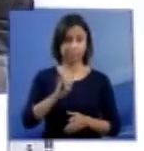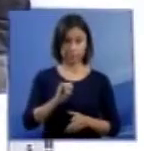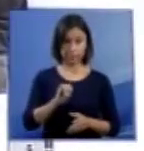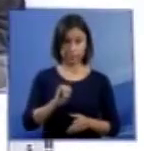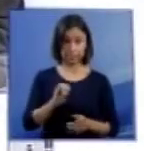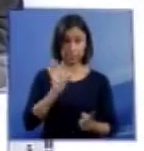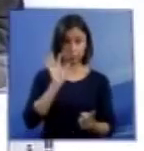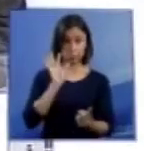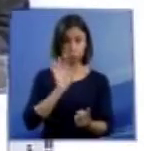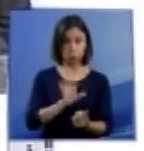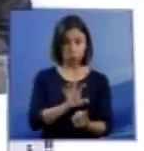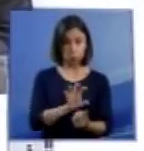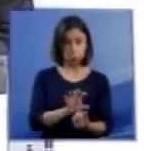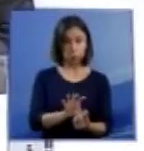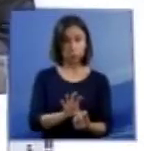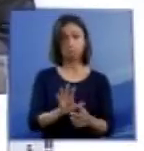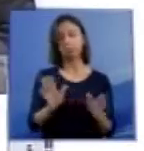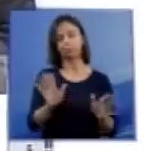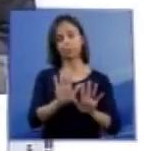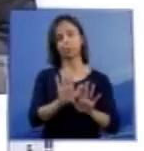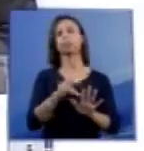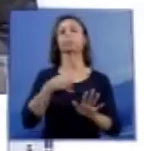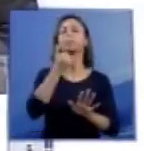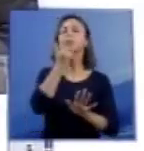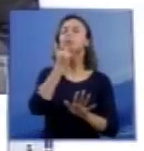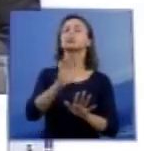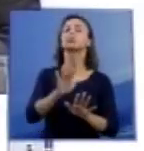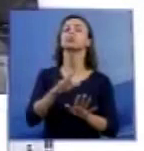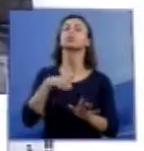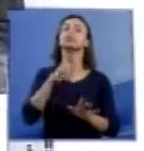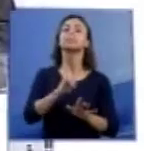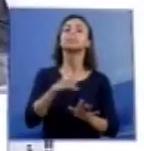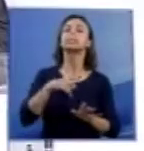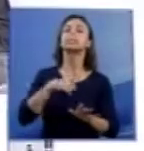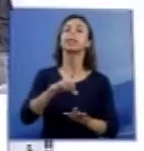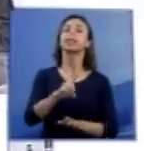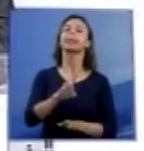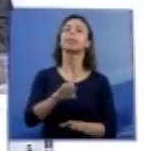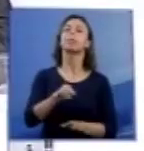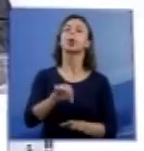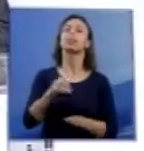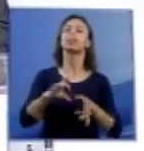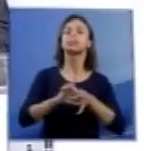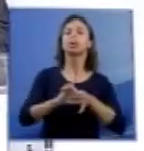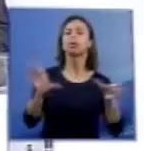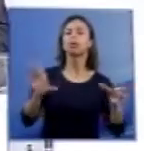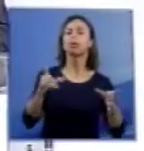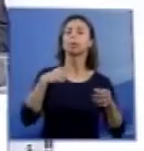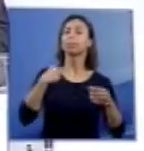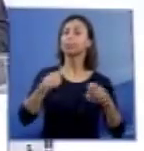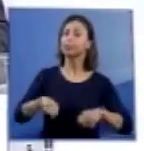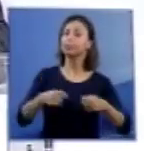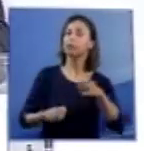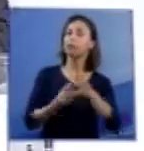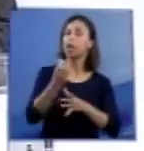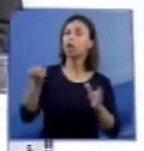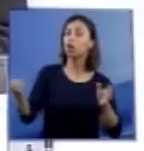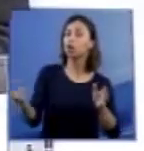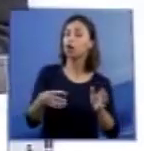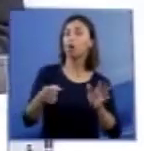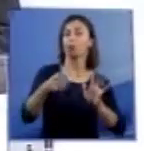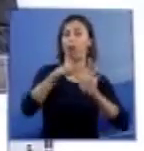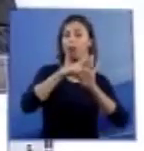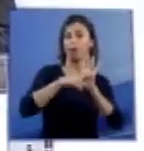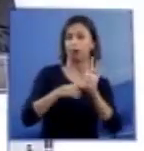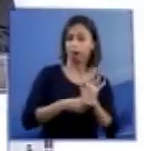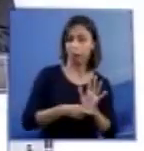Enfim, pode-se dizer que democratiza o estabelecimento de novas regras, em que nem sempre